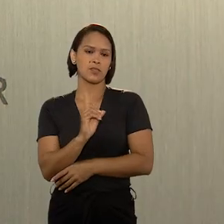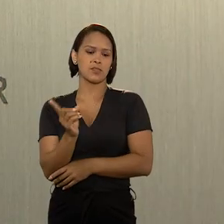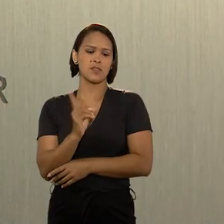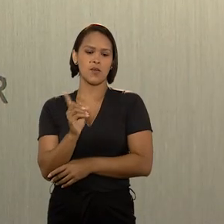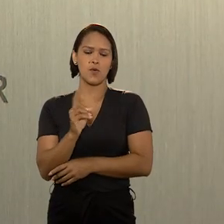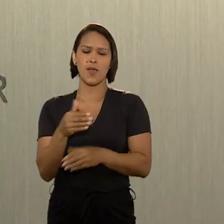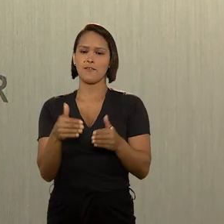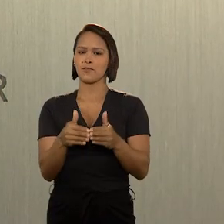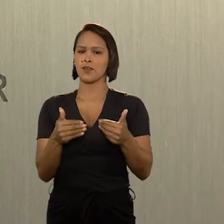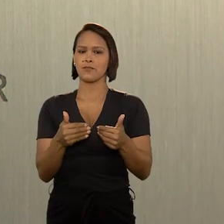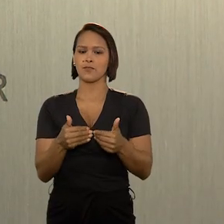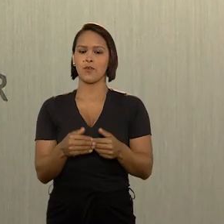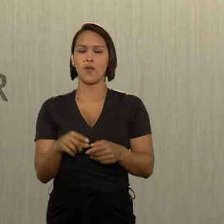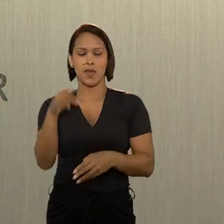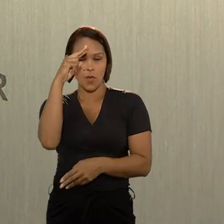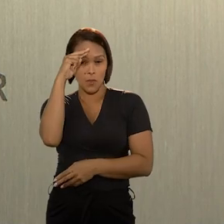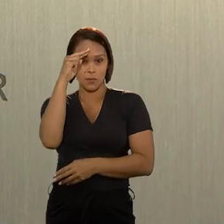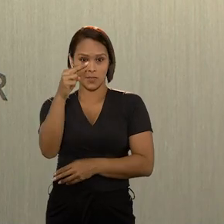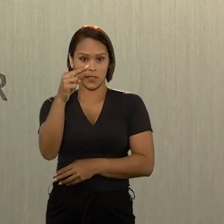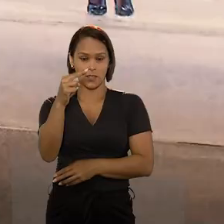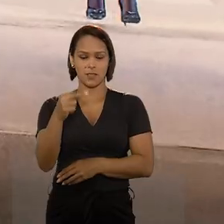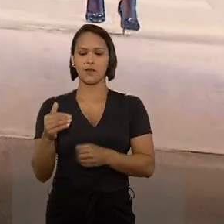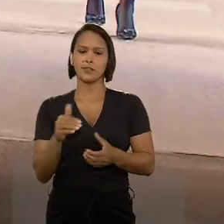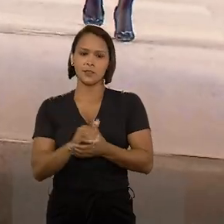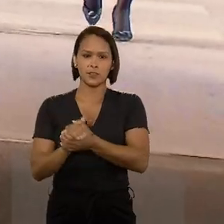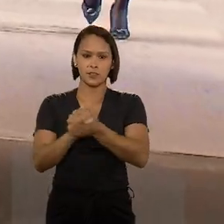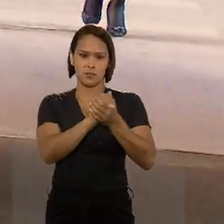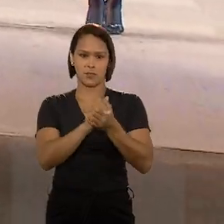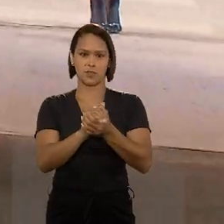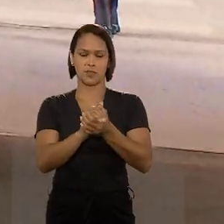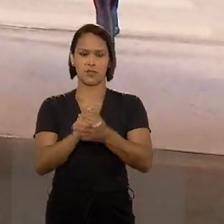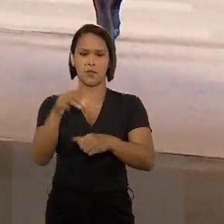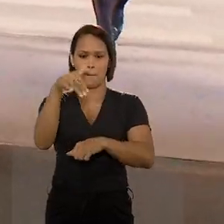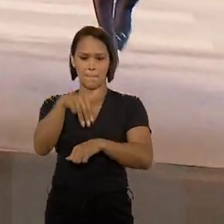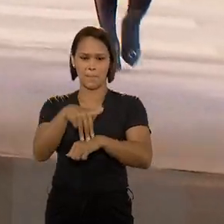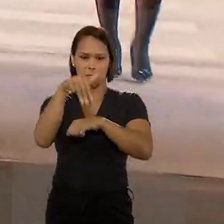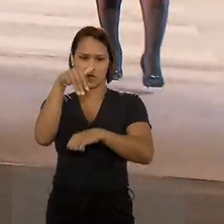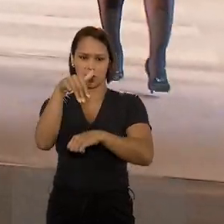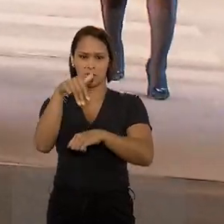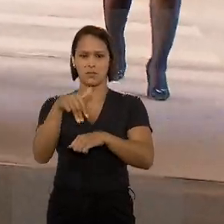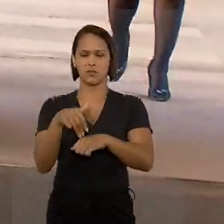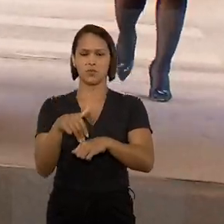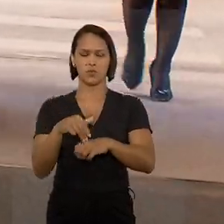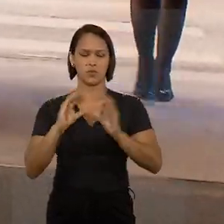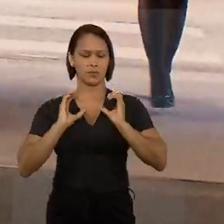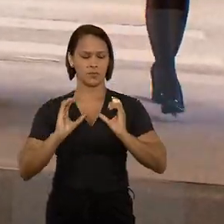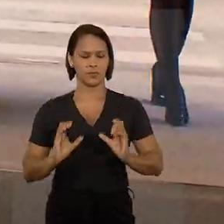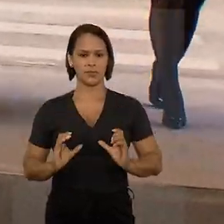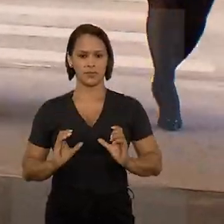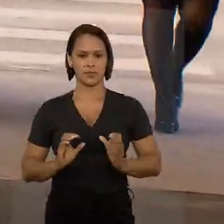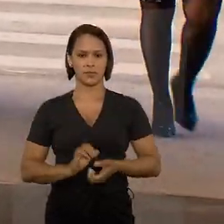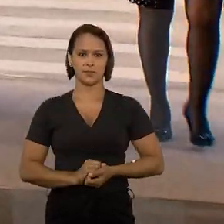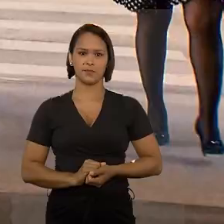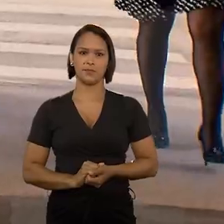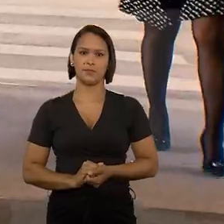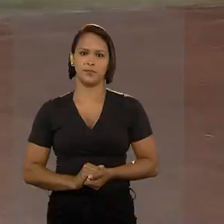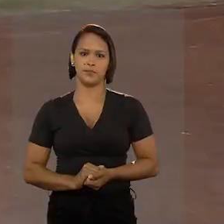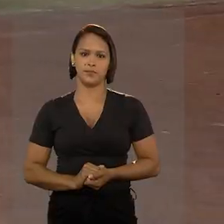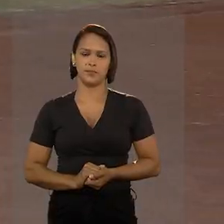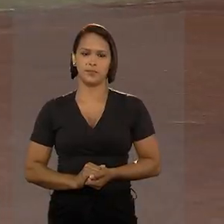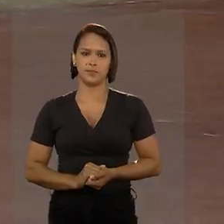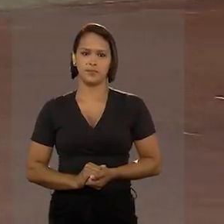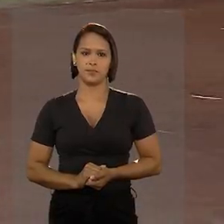não é cortesia, é dever. De mãos dadas, magistratura e cidadania.